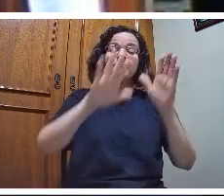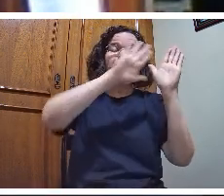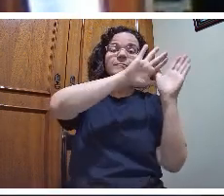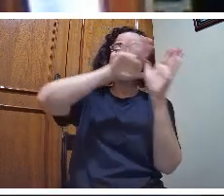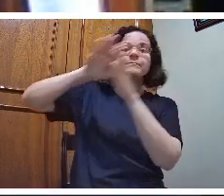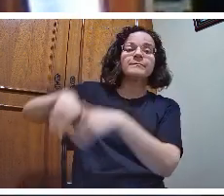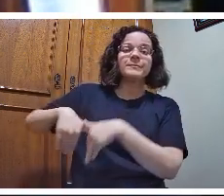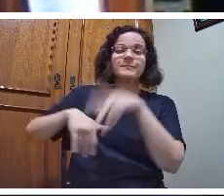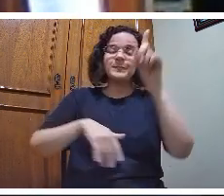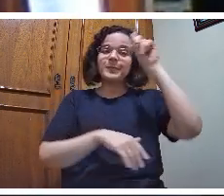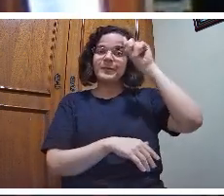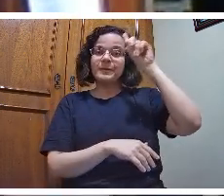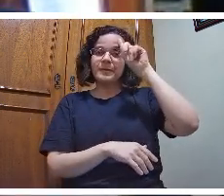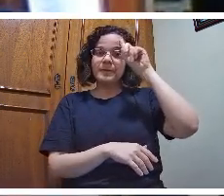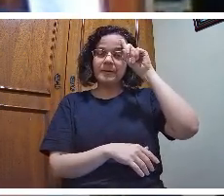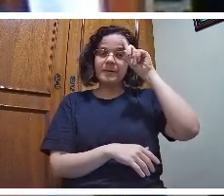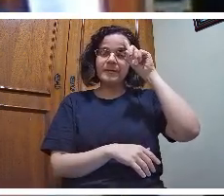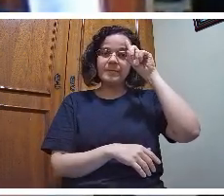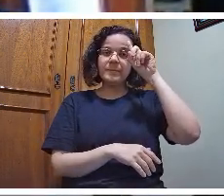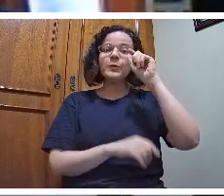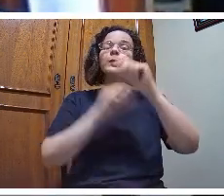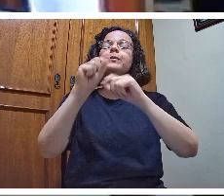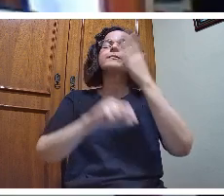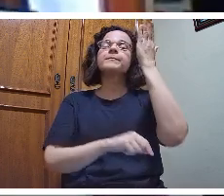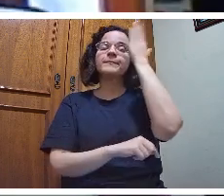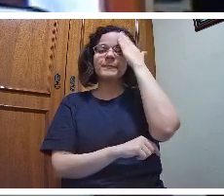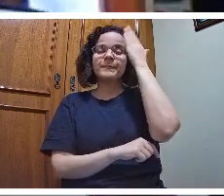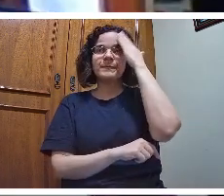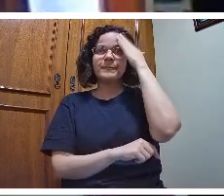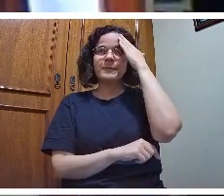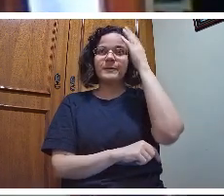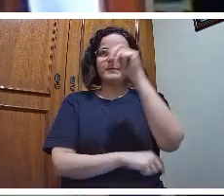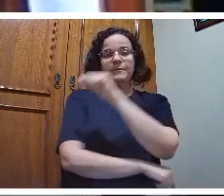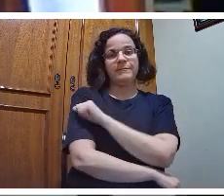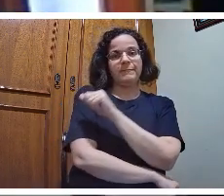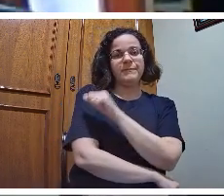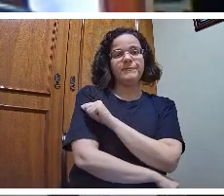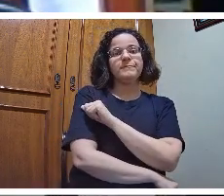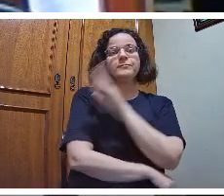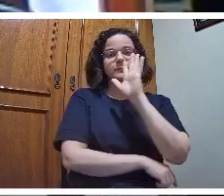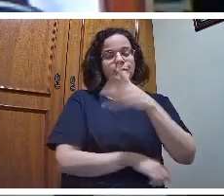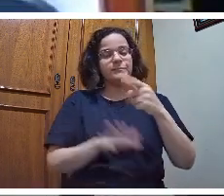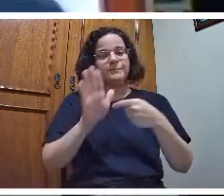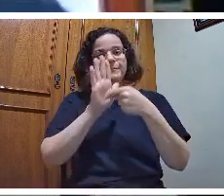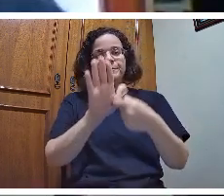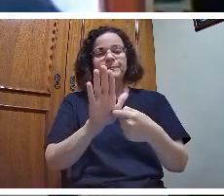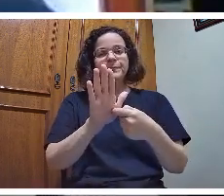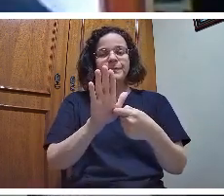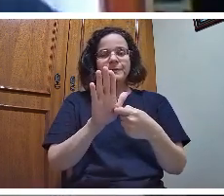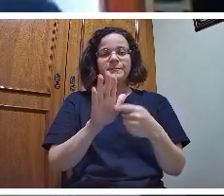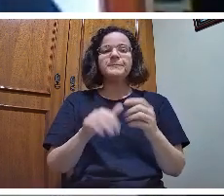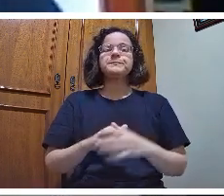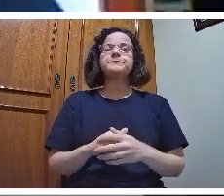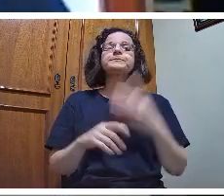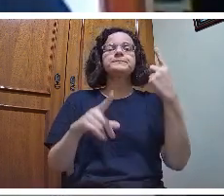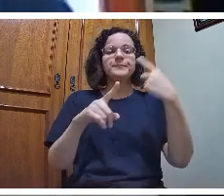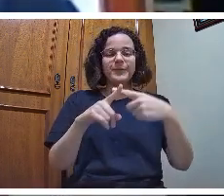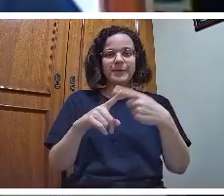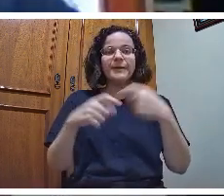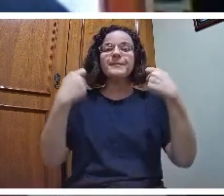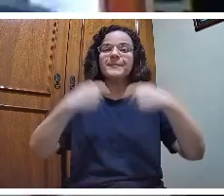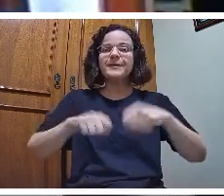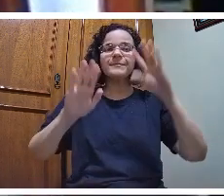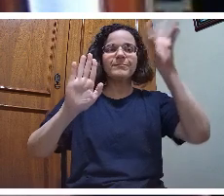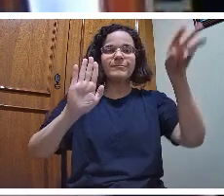fora ou saber que o aluno traz. Ele tem que ser alimentado, tem que ser